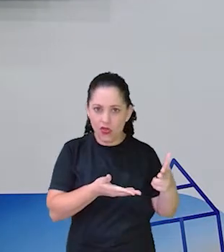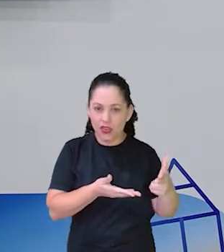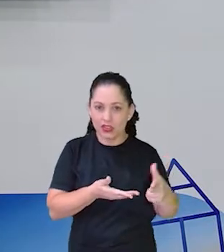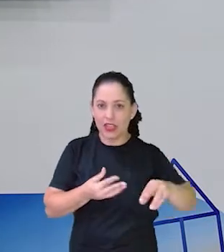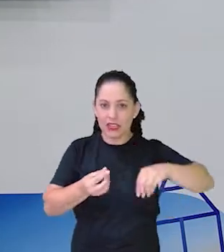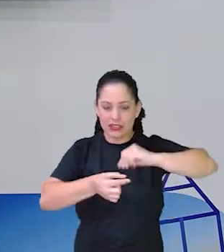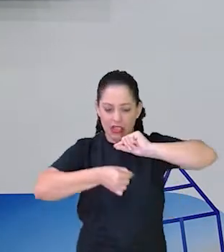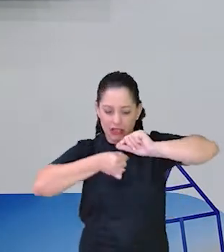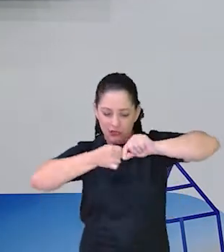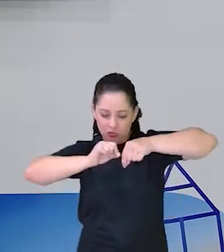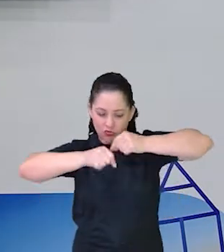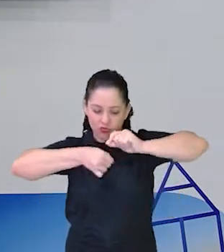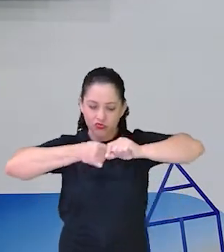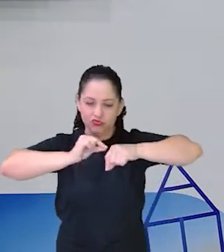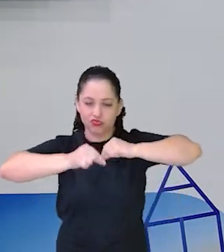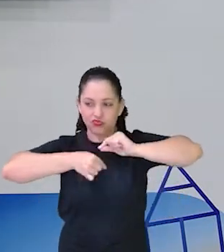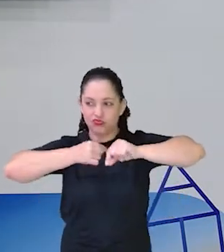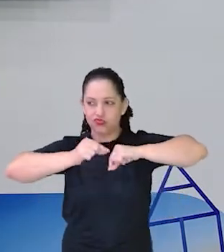azul